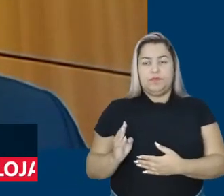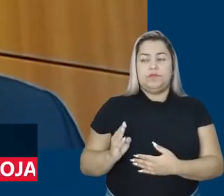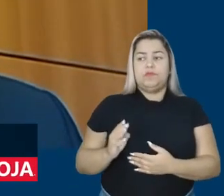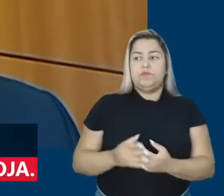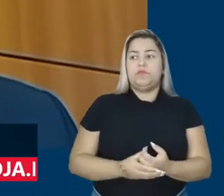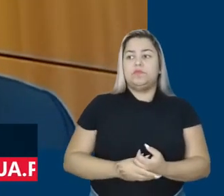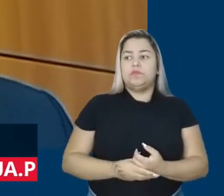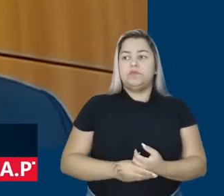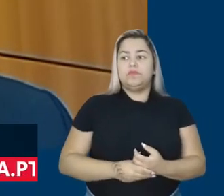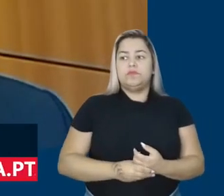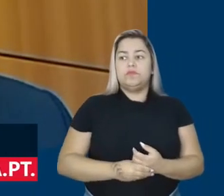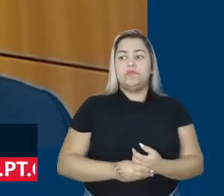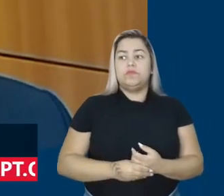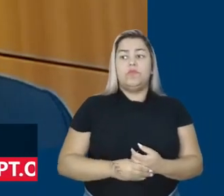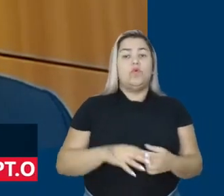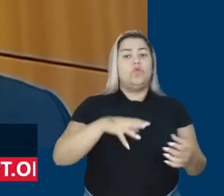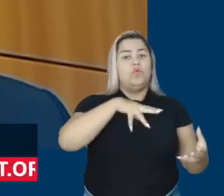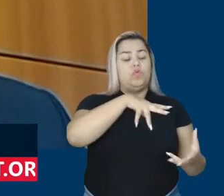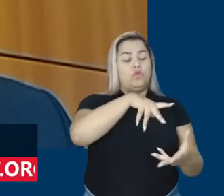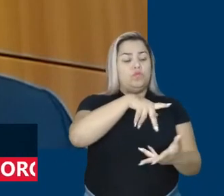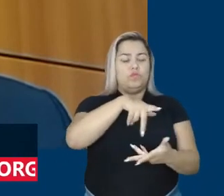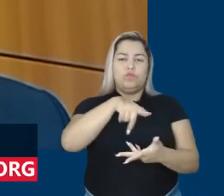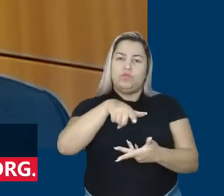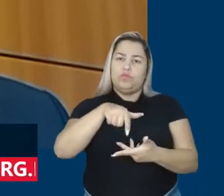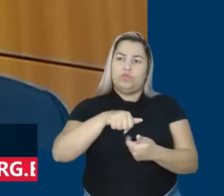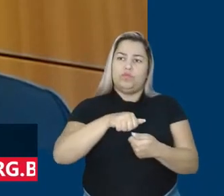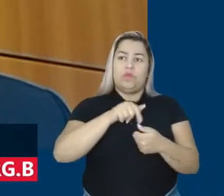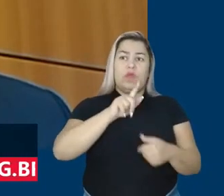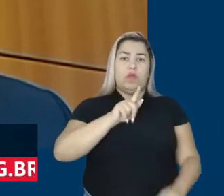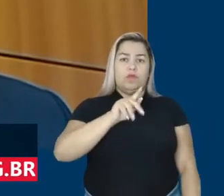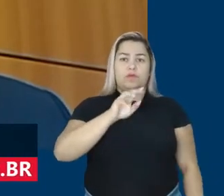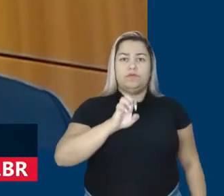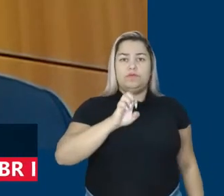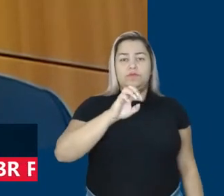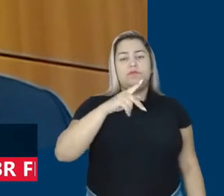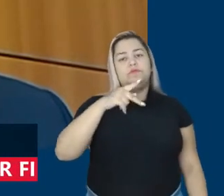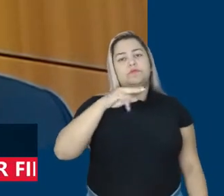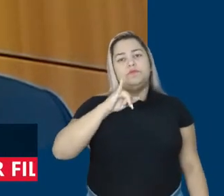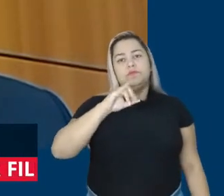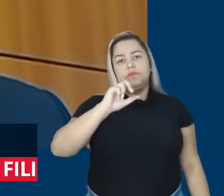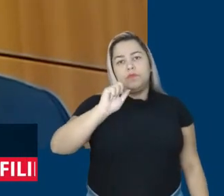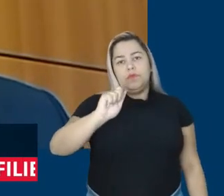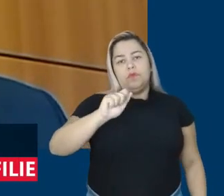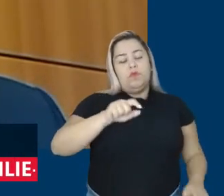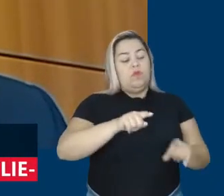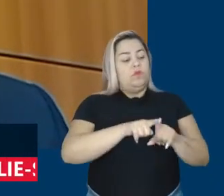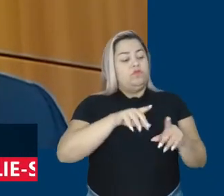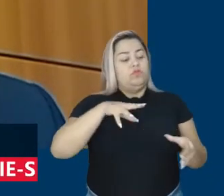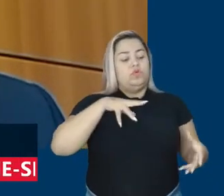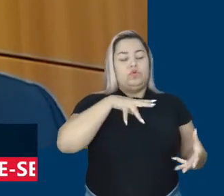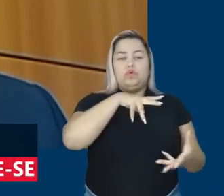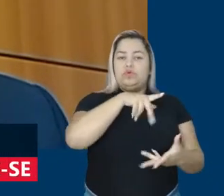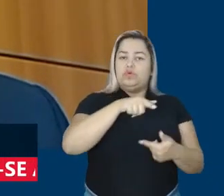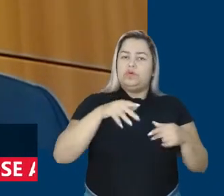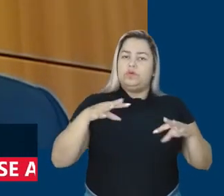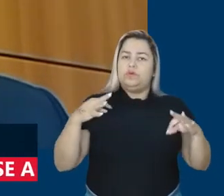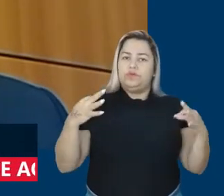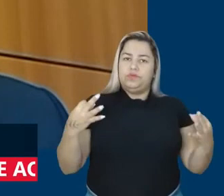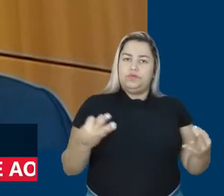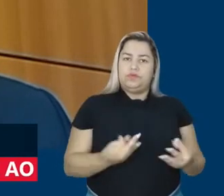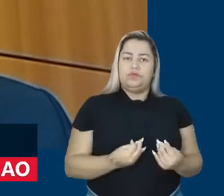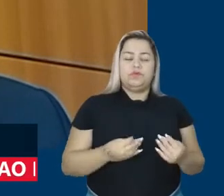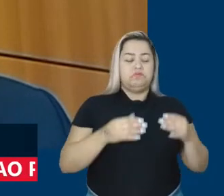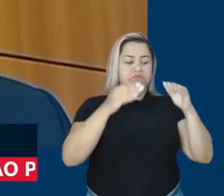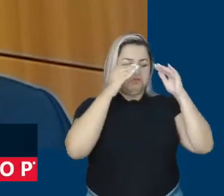mundo global, na geopolítica global, com todo o